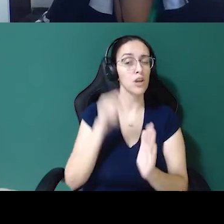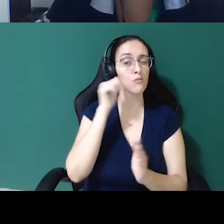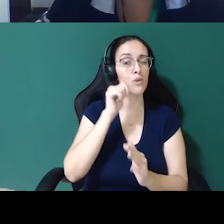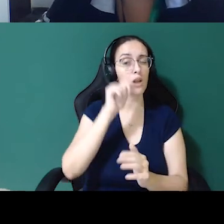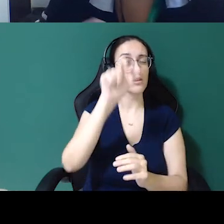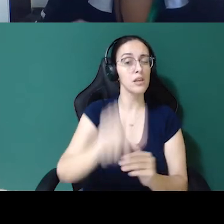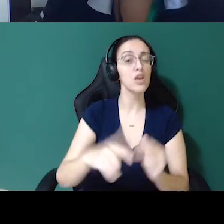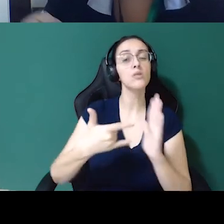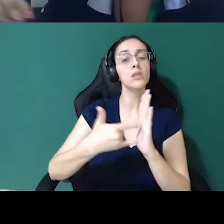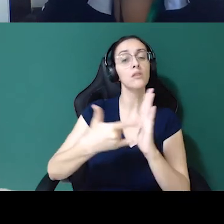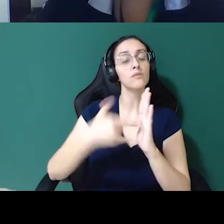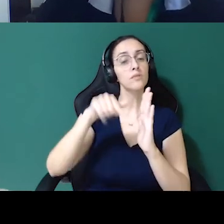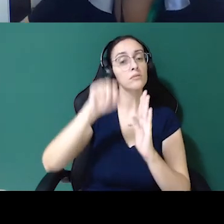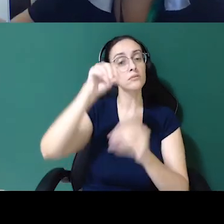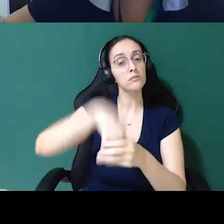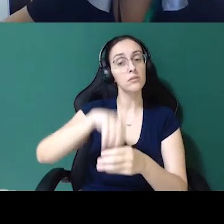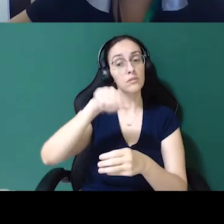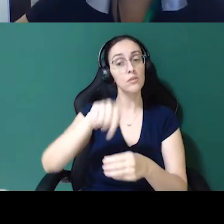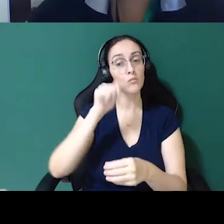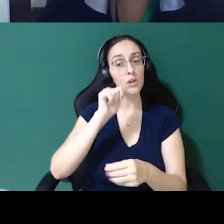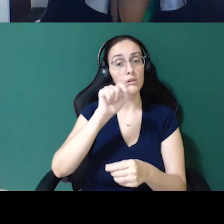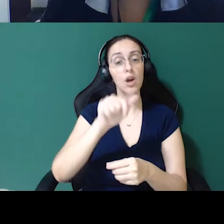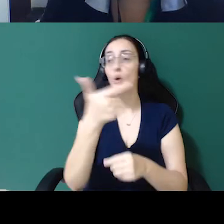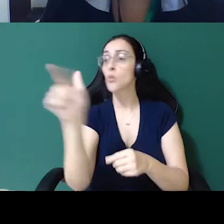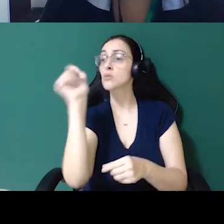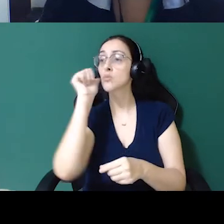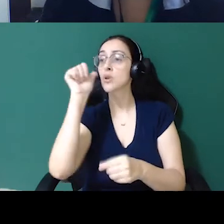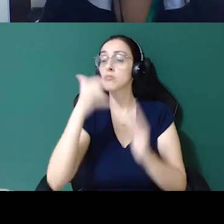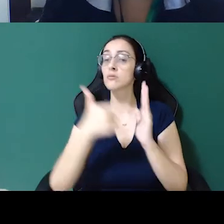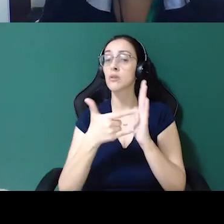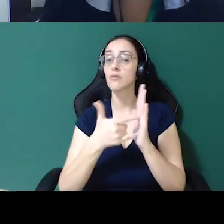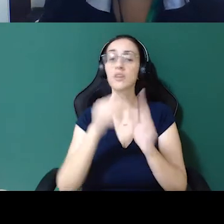eu sou dev aqui, o que é a outra mulher da TI está fazendo